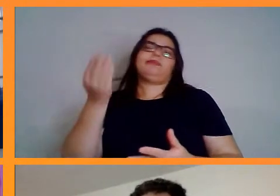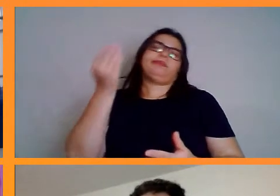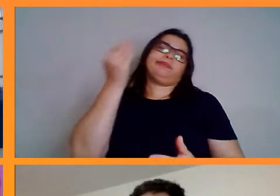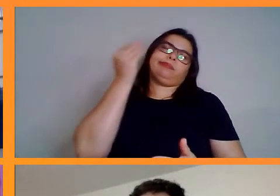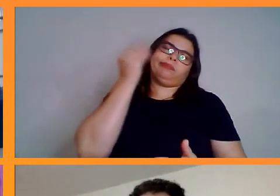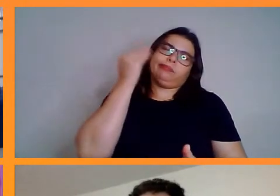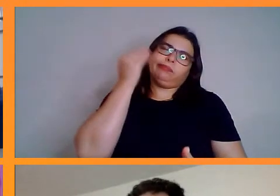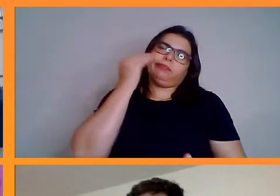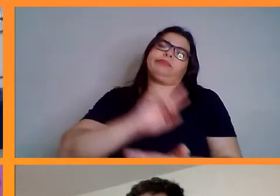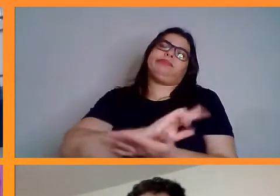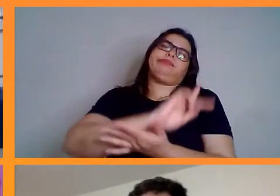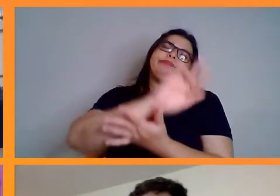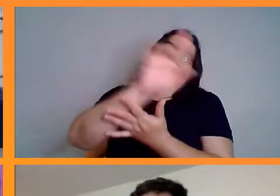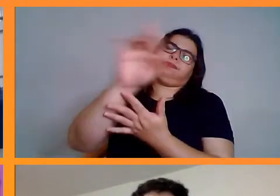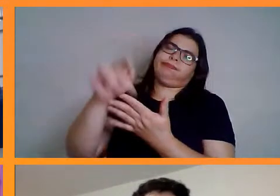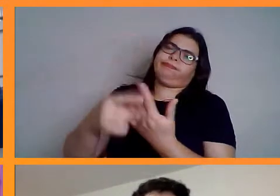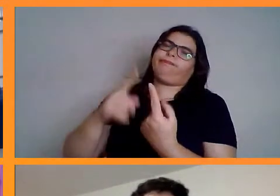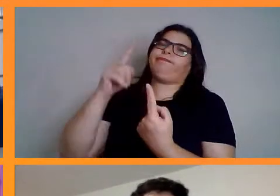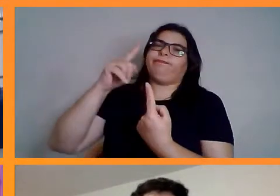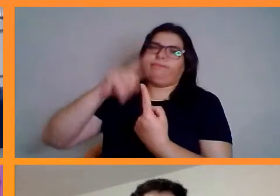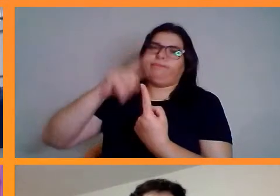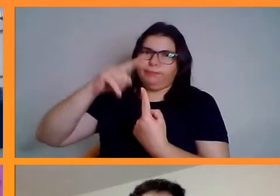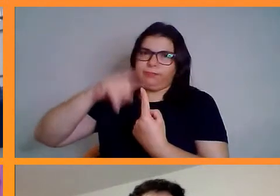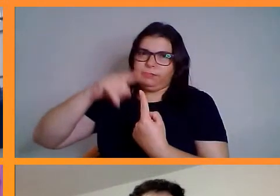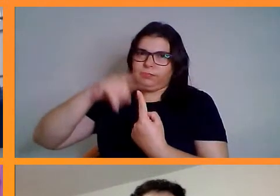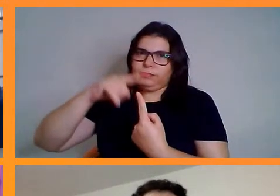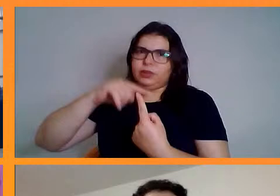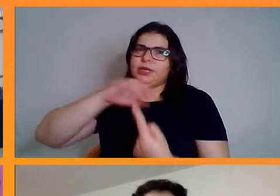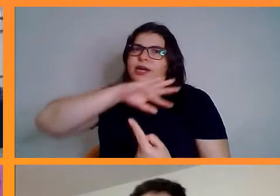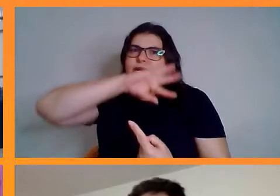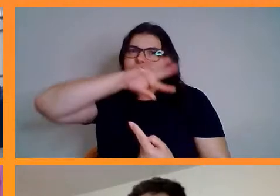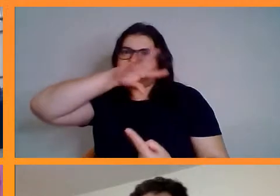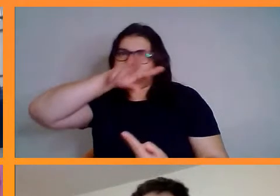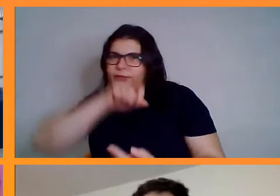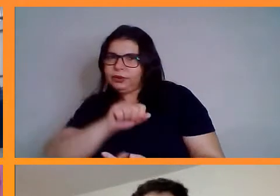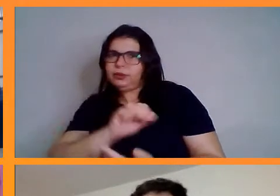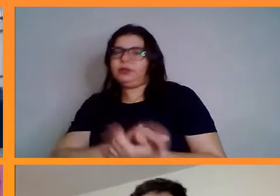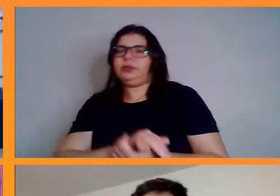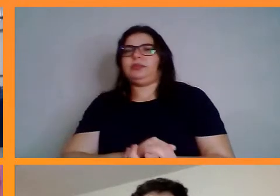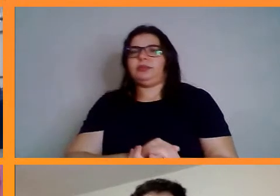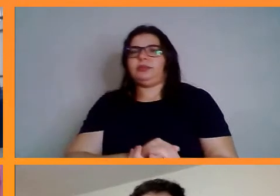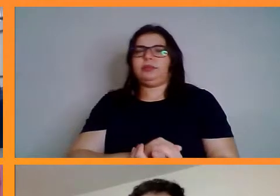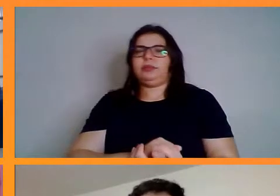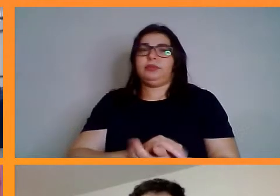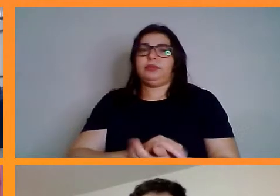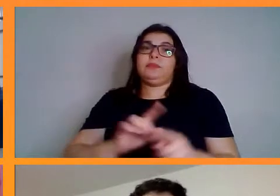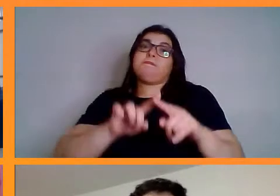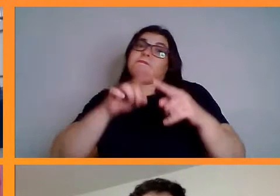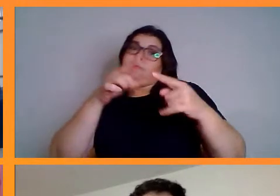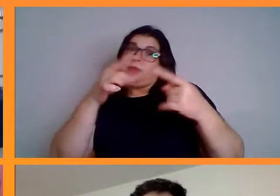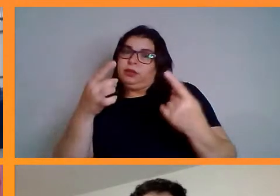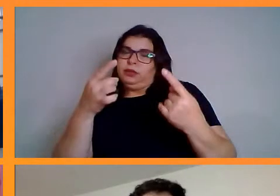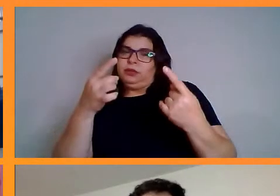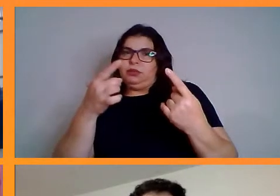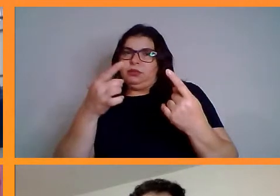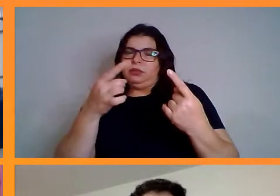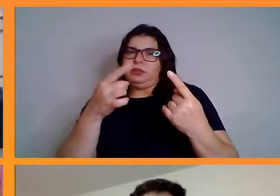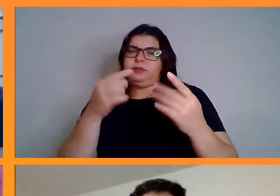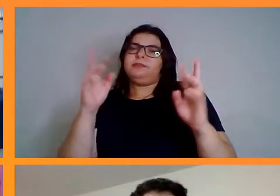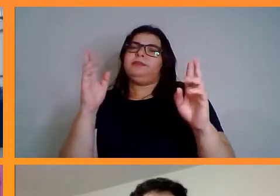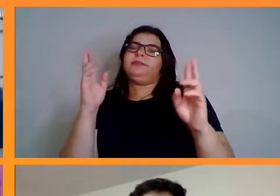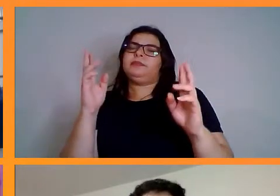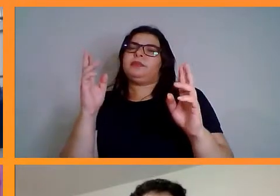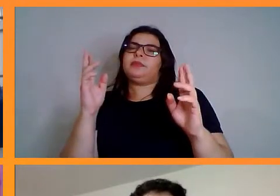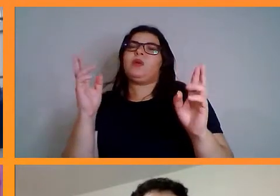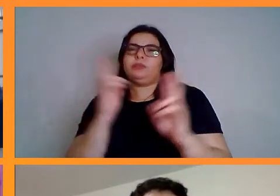várias espécies animais, tá. Com relação à clonagem humana, aí é uma outra questão. O